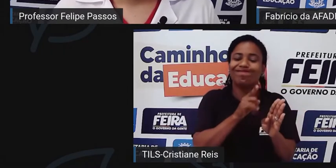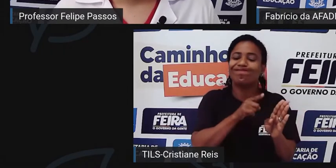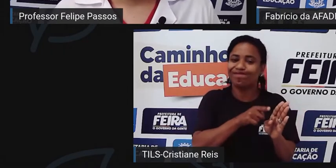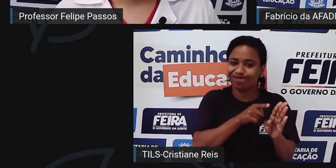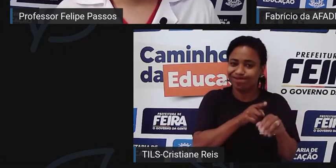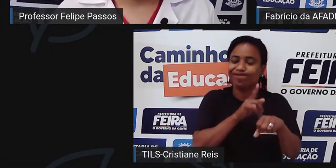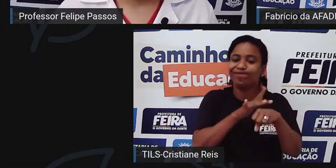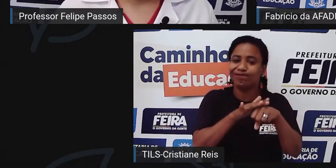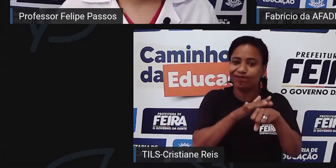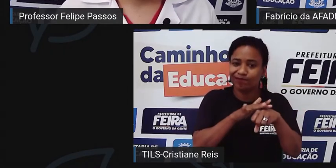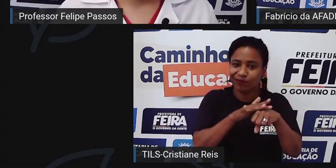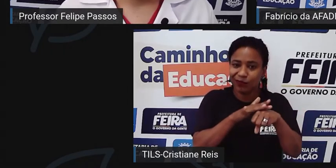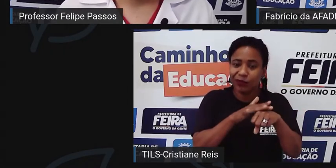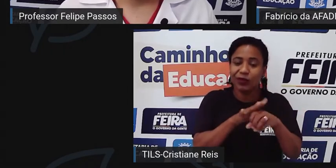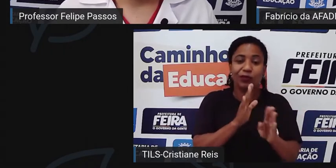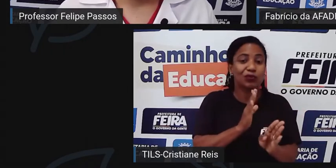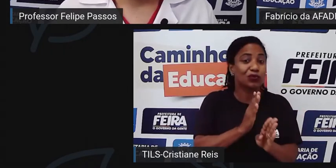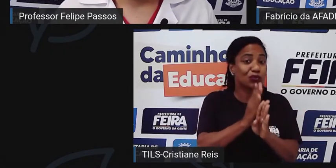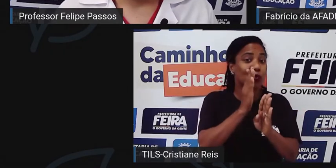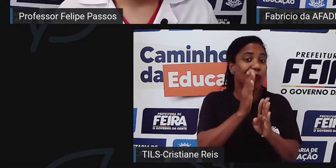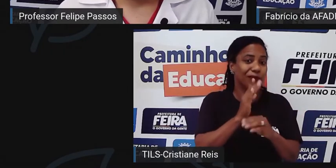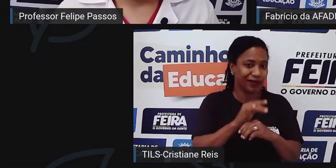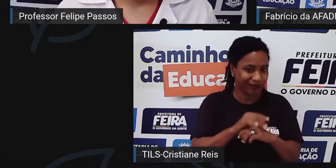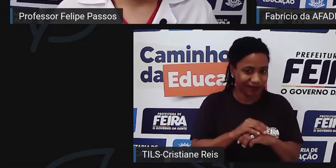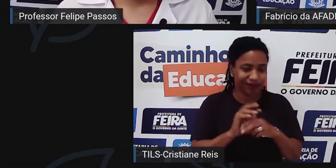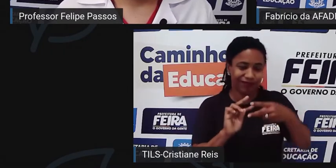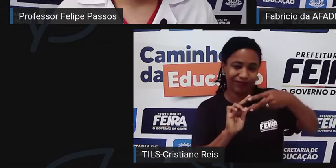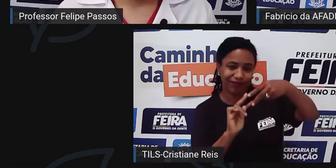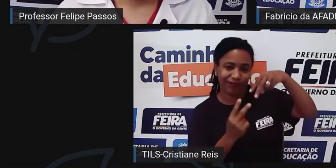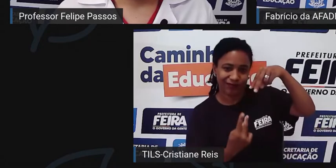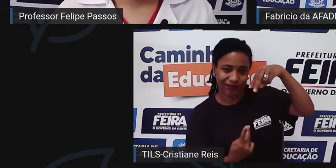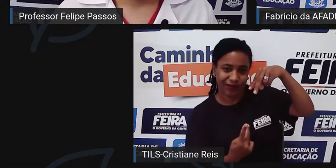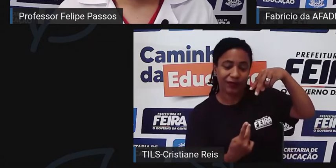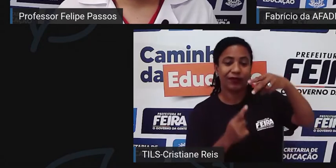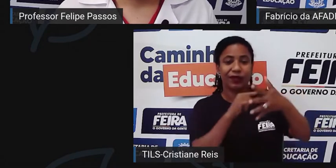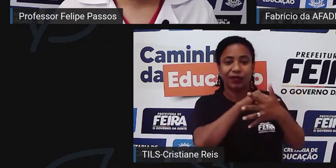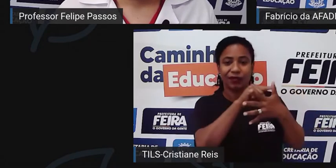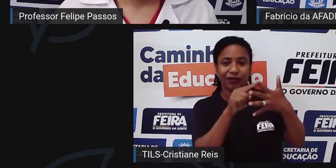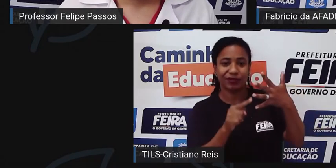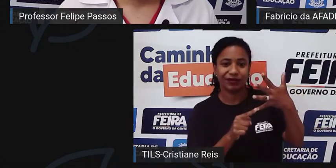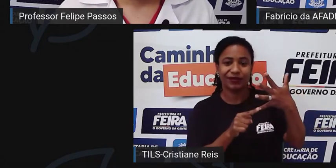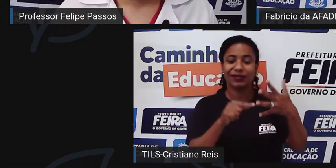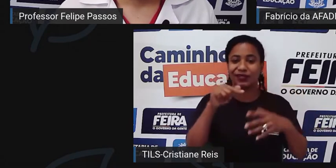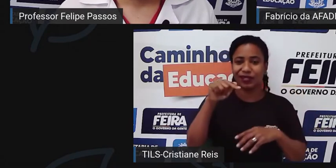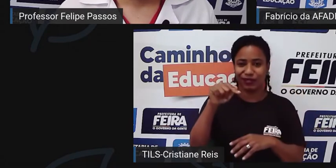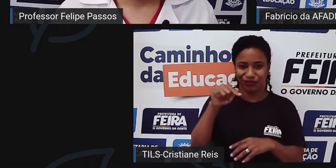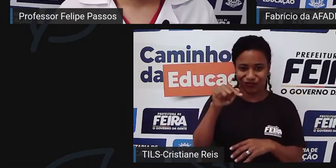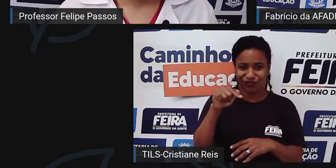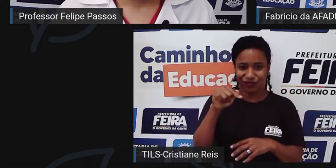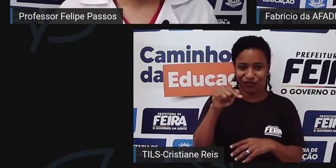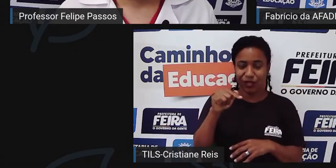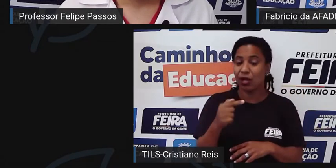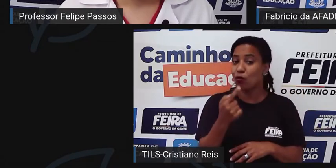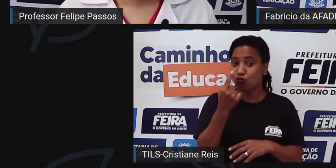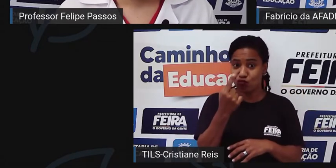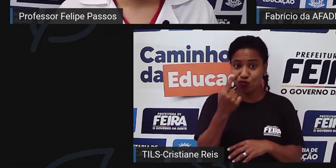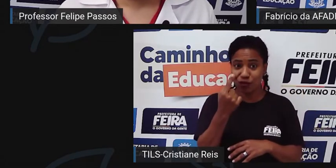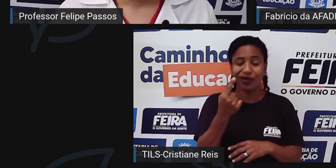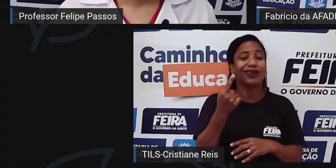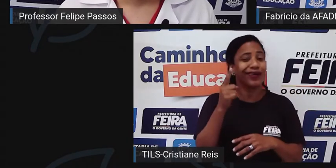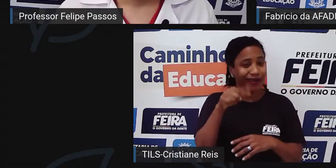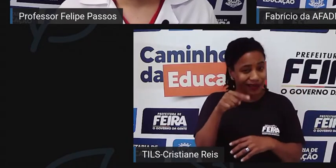que você, no exame do pezinho, ele detecta sete doenças, e uma dessas doenças é a doença fos-ciforme,